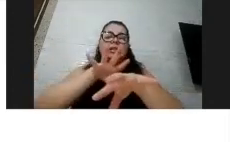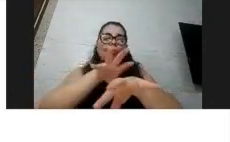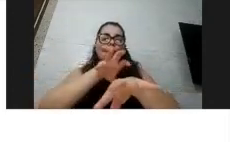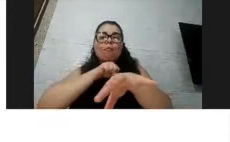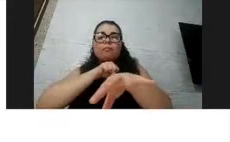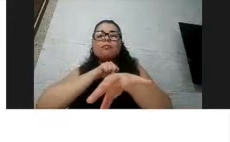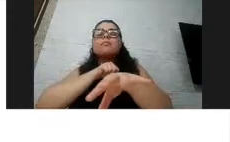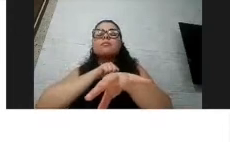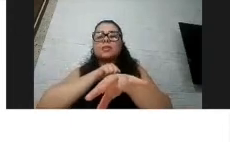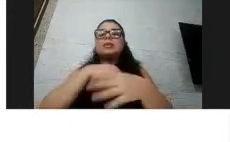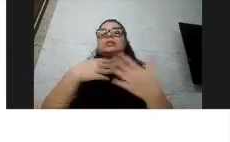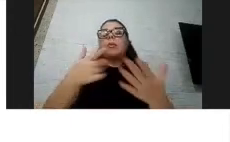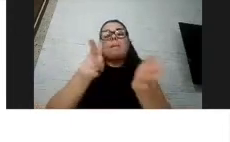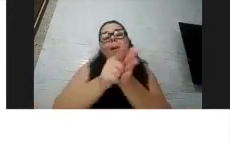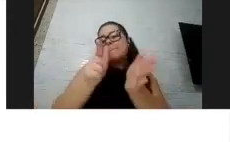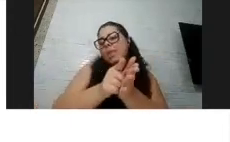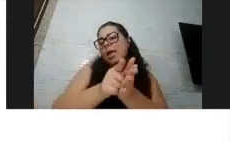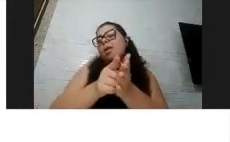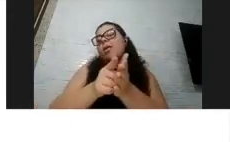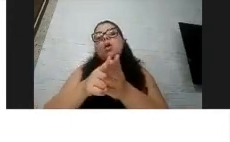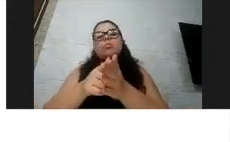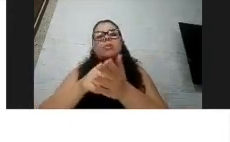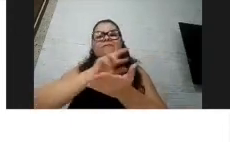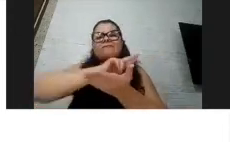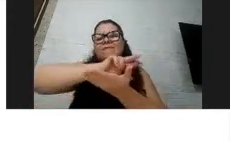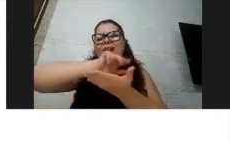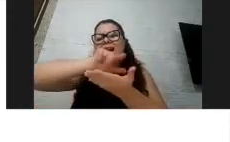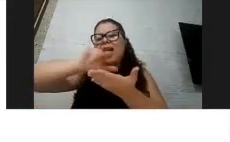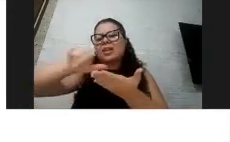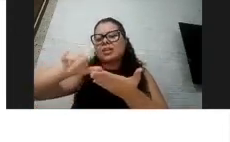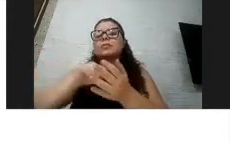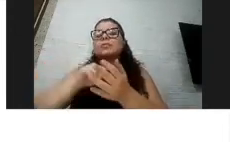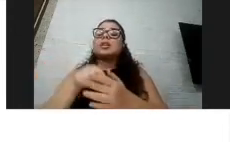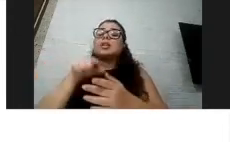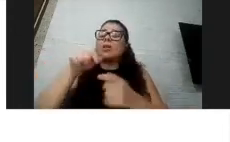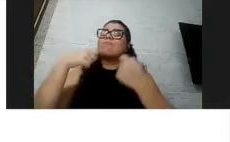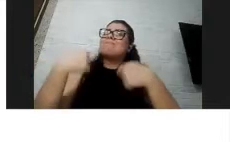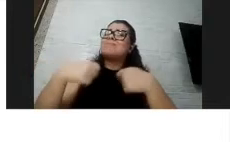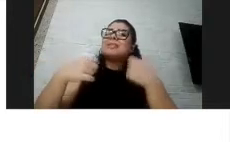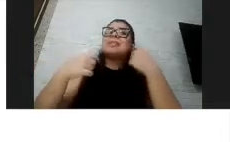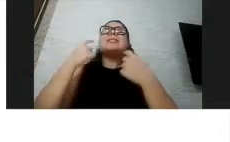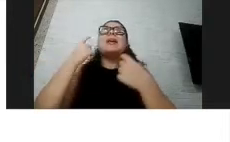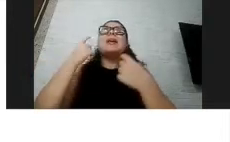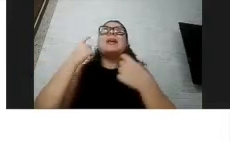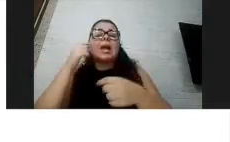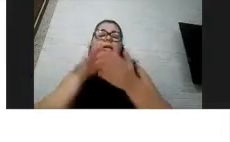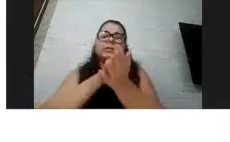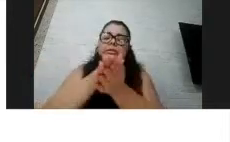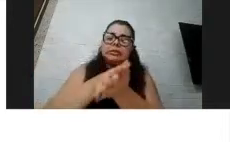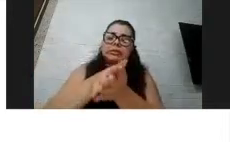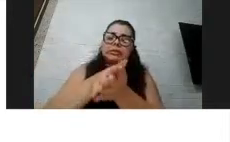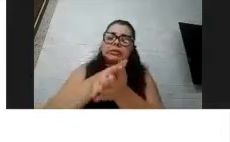Então, por isso que existe toda essa orientação de sempre que tocar alguma coisa lavar em seguida as mãos, todo aquele